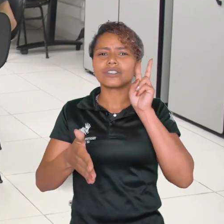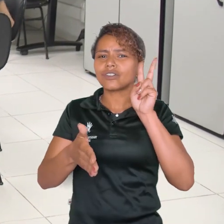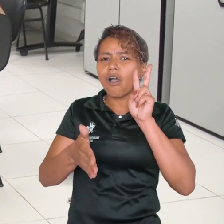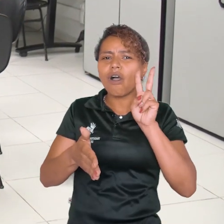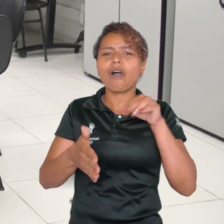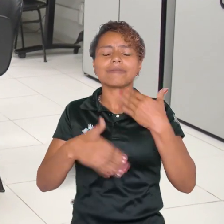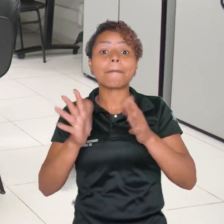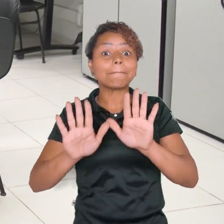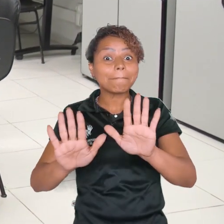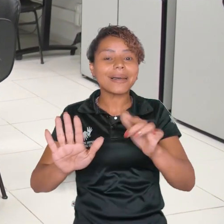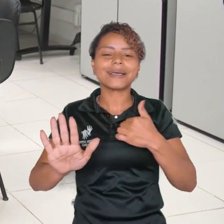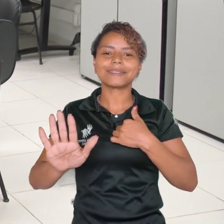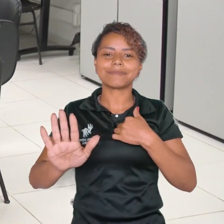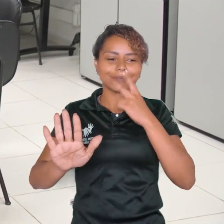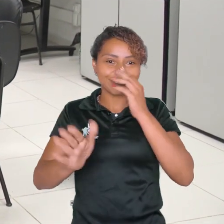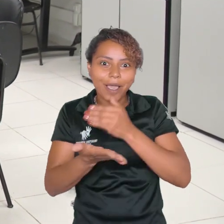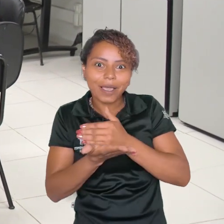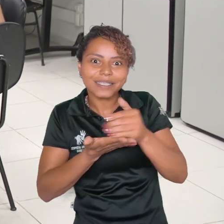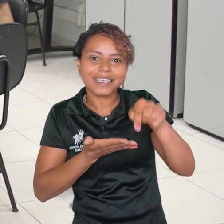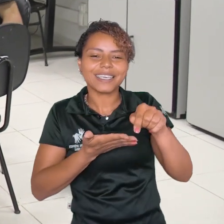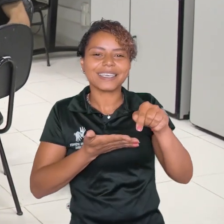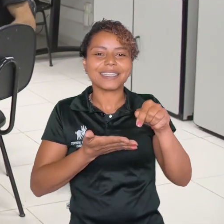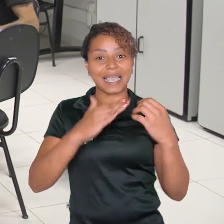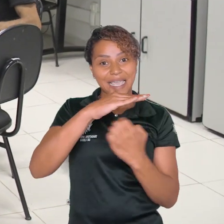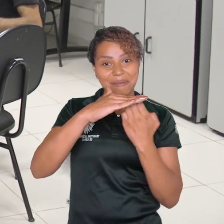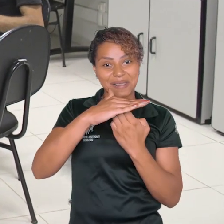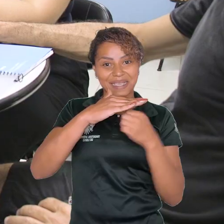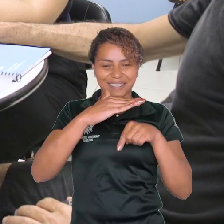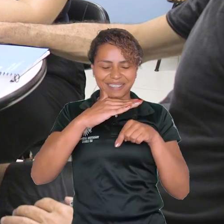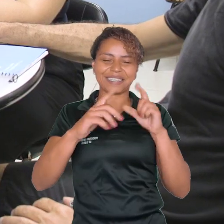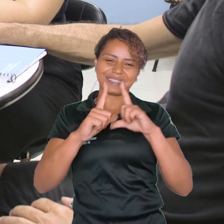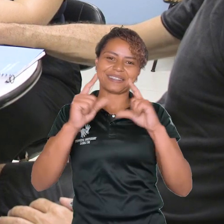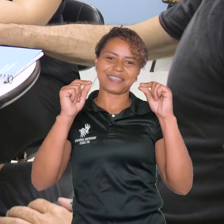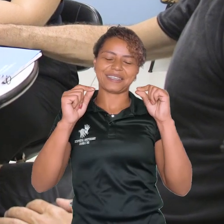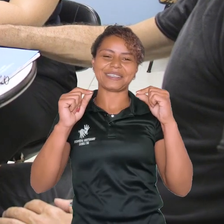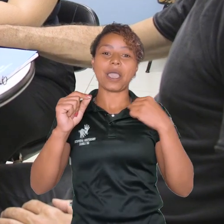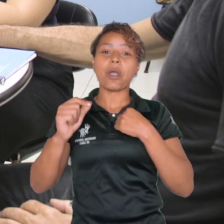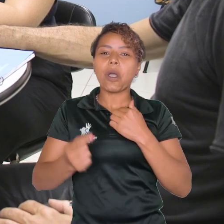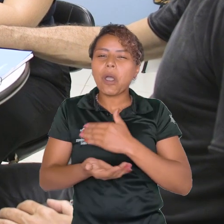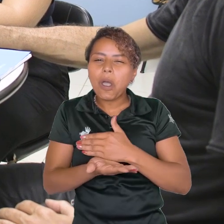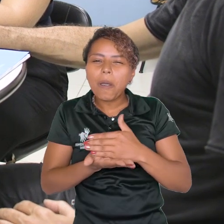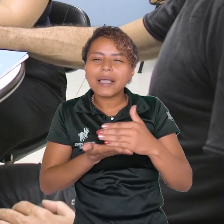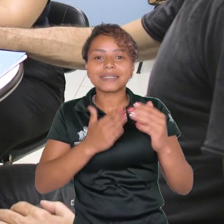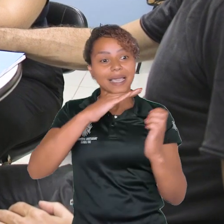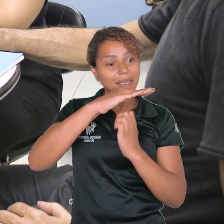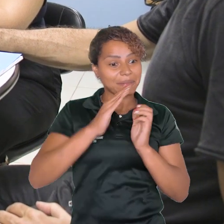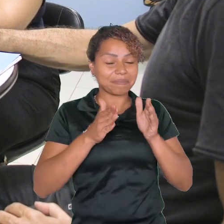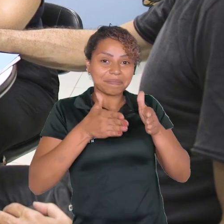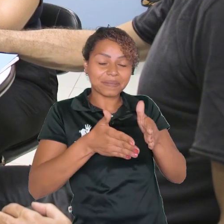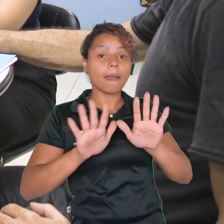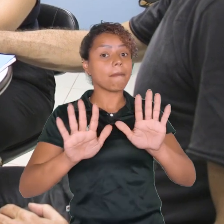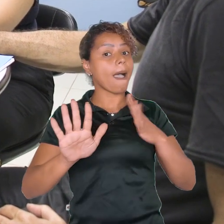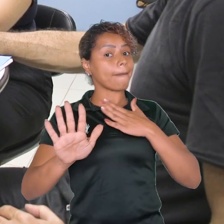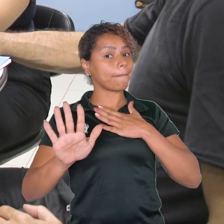patrimônio, queria focar para estudar sobre história. Só que com a minha entrada na empresa Júnior eu vi que realmente eu queria seguir o